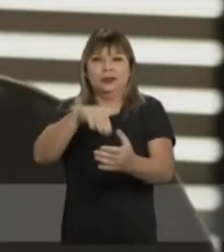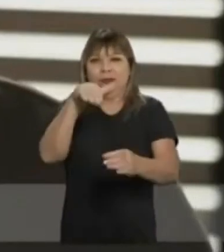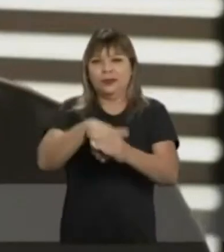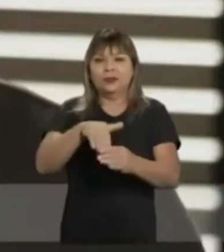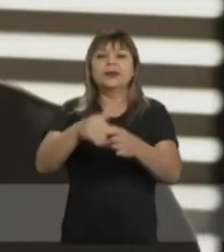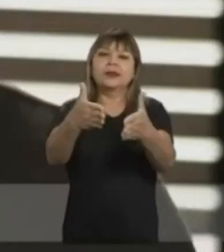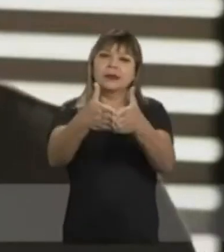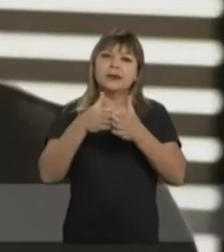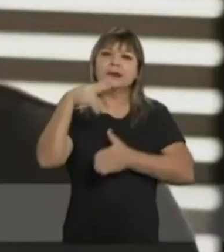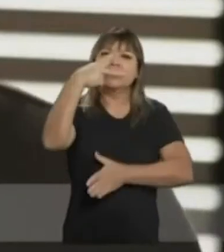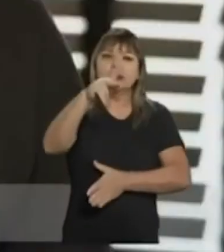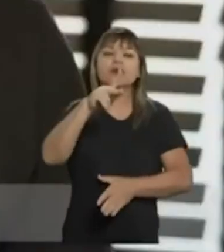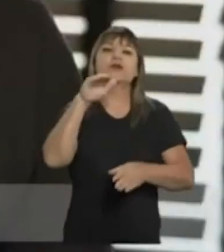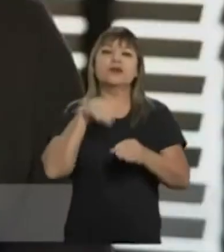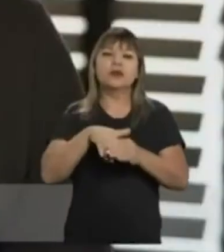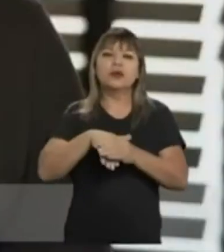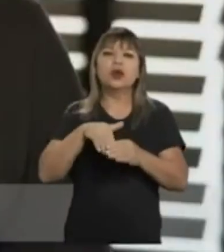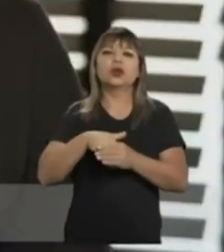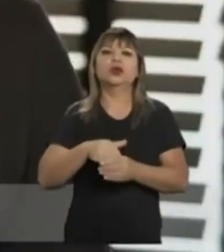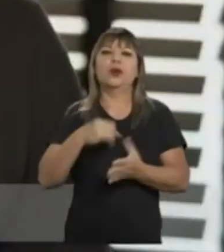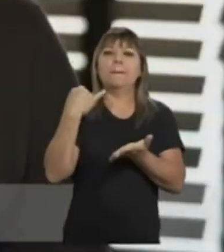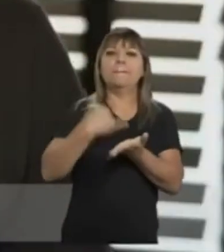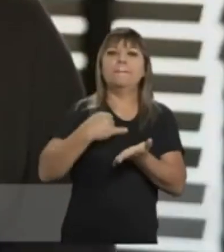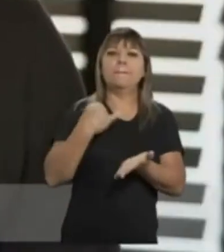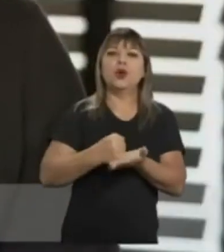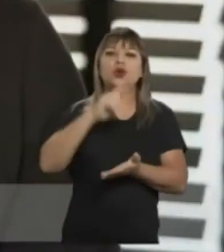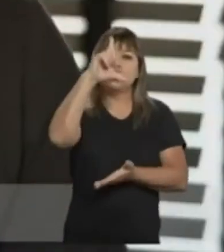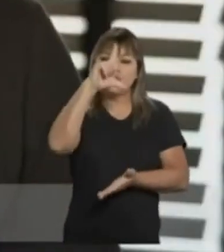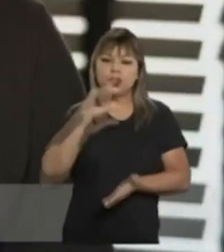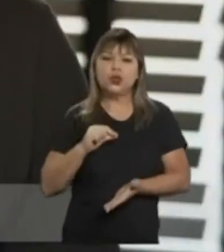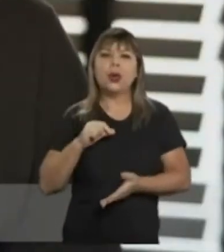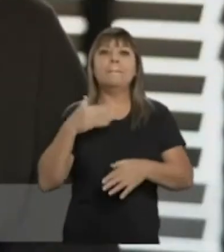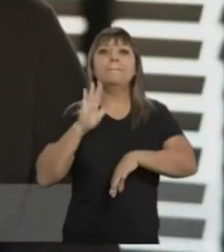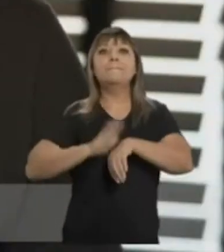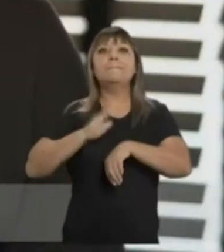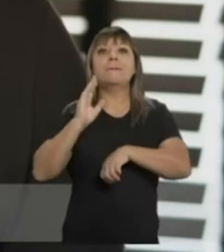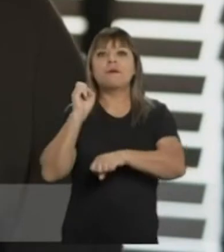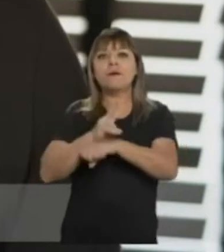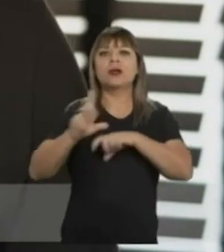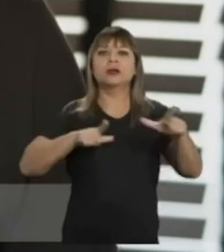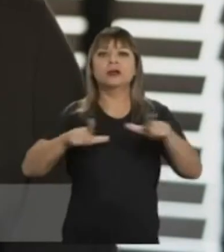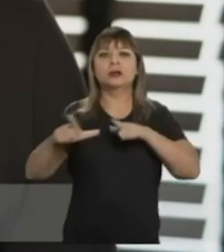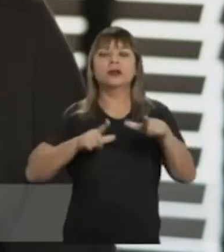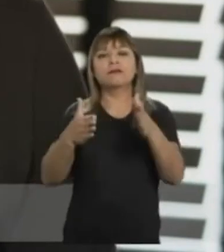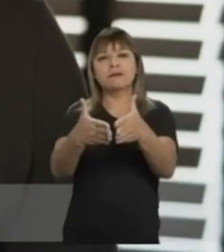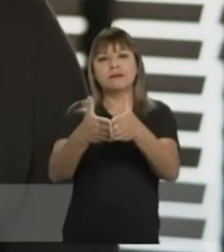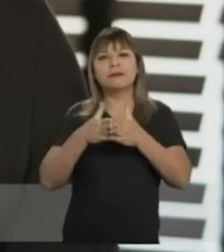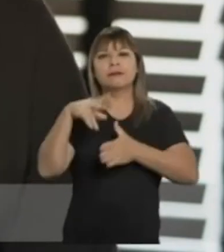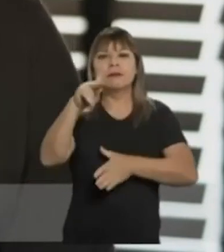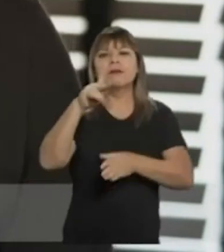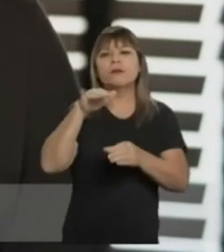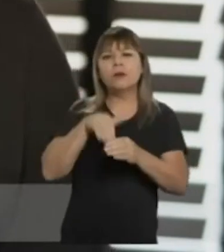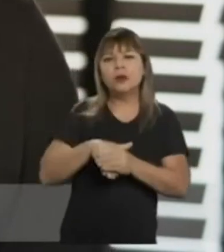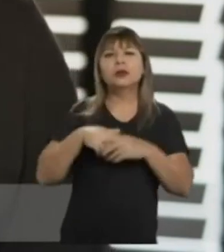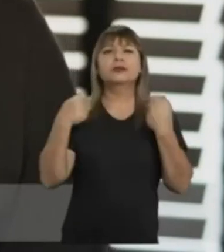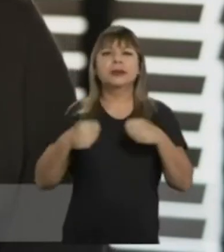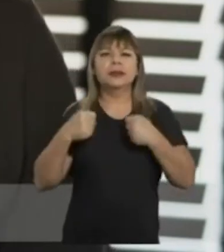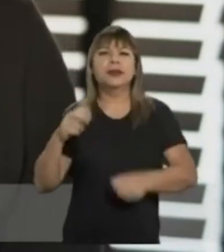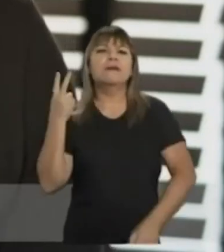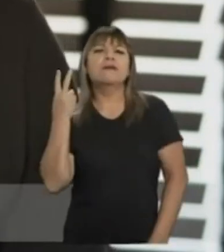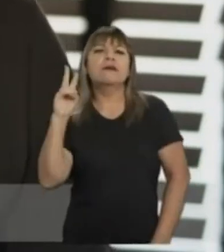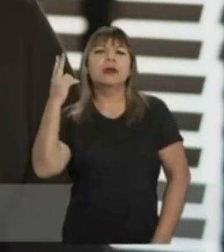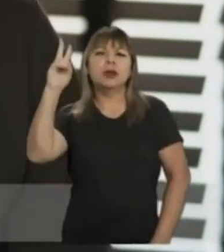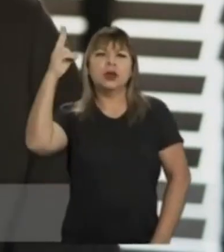eleições, peço o seu voto para reduzir os impostos e aumentar os empregos. Peço o seu voto porque precisamos